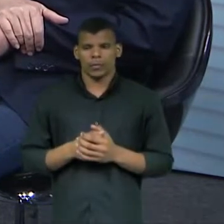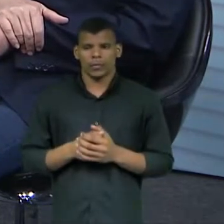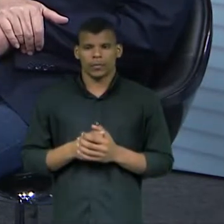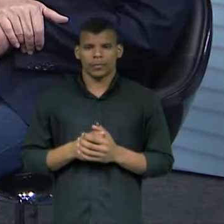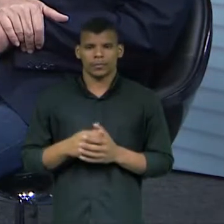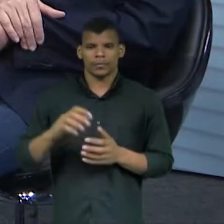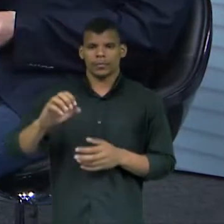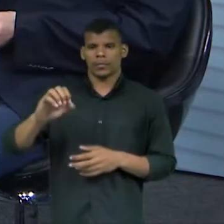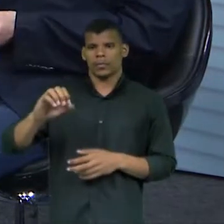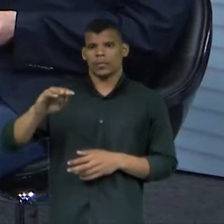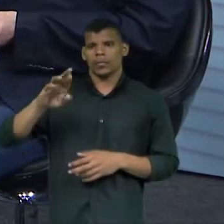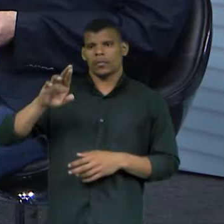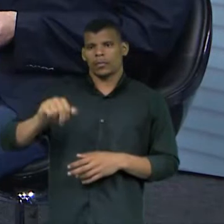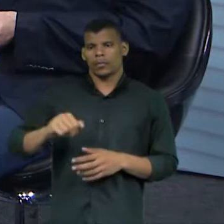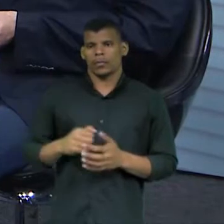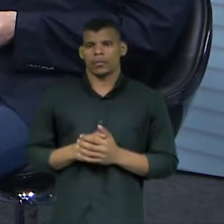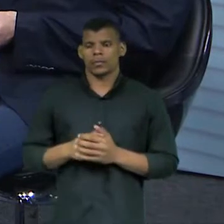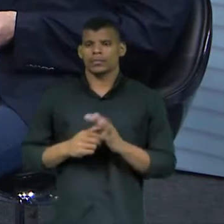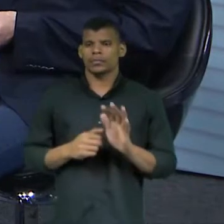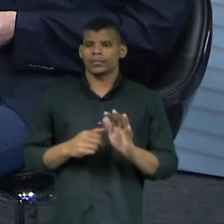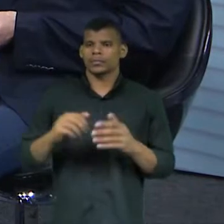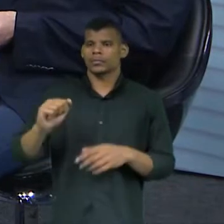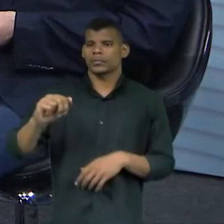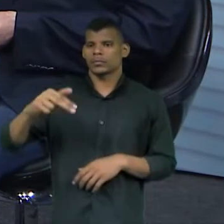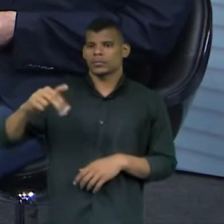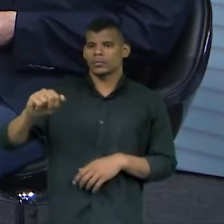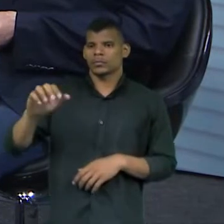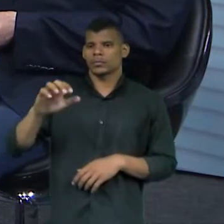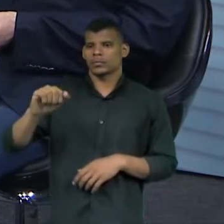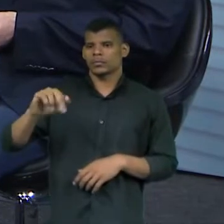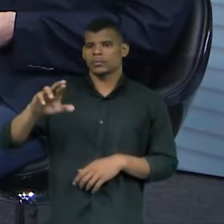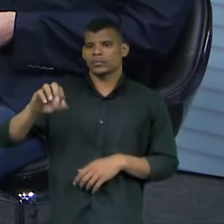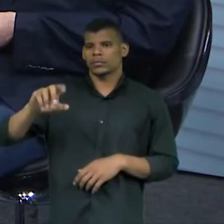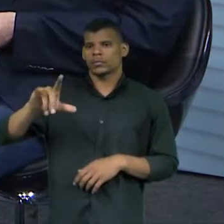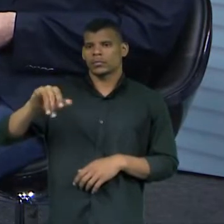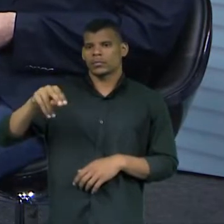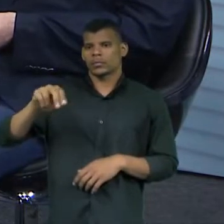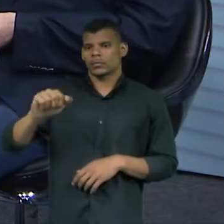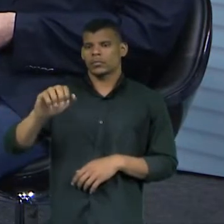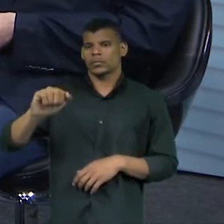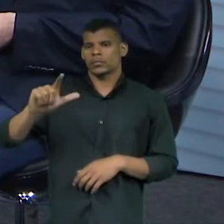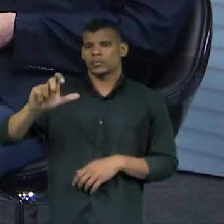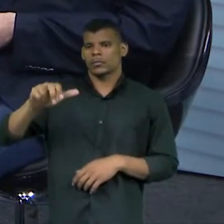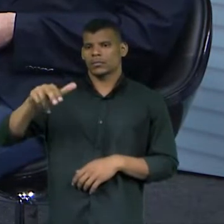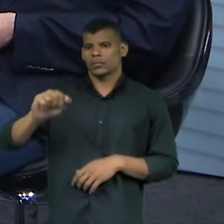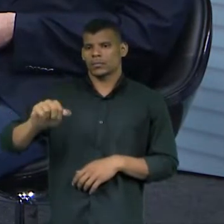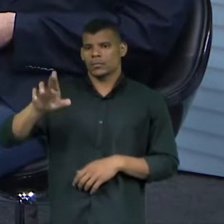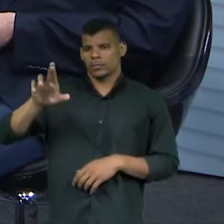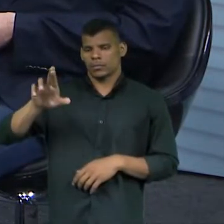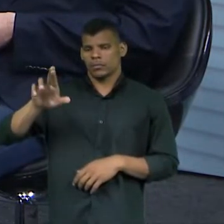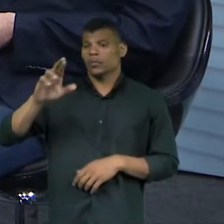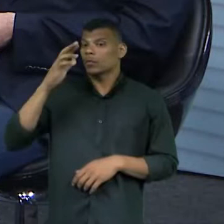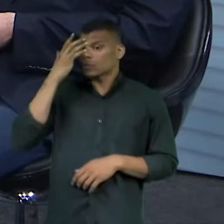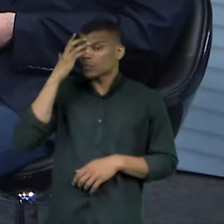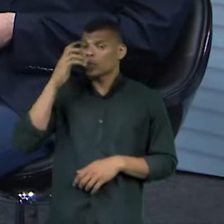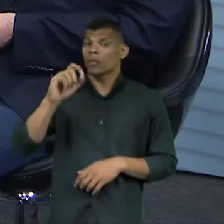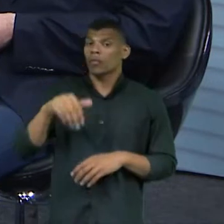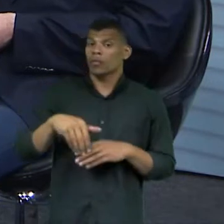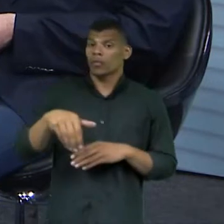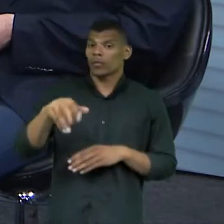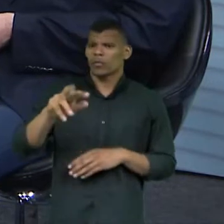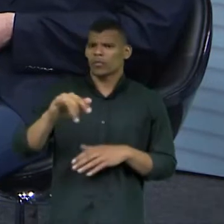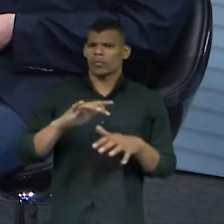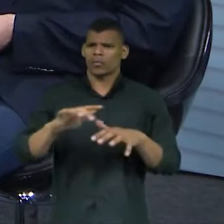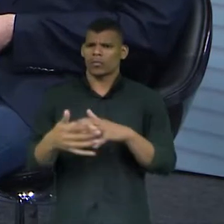obra. Doutora Ana Carolina Alencar. Doutora, eu sei que essa eleição talvez seja a eleição mais das redes